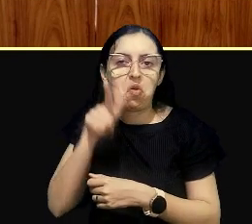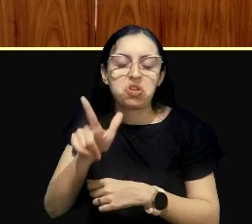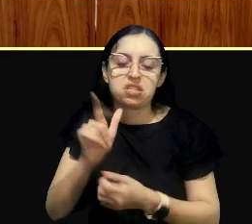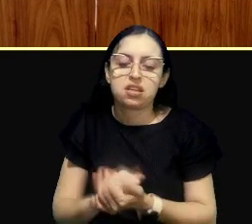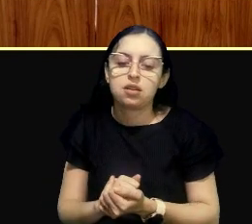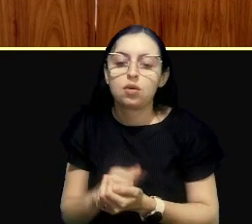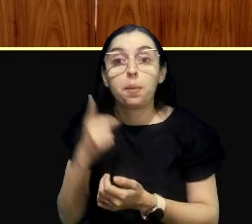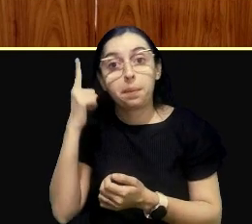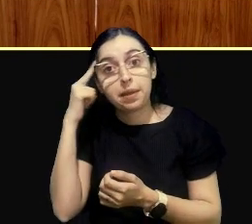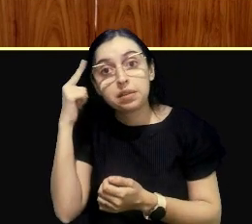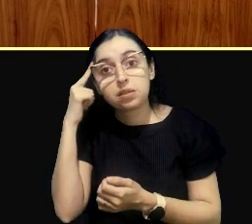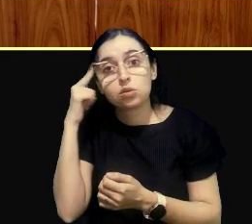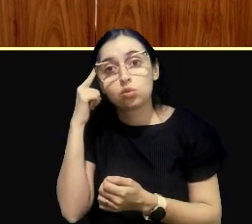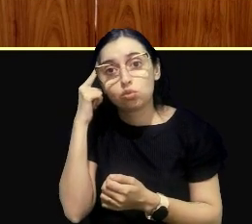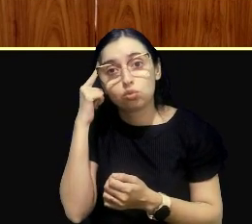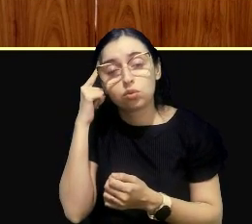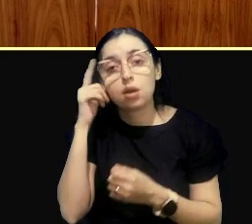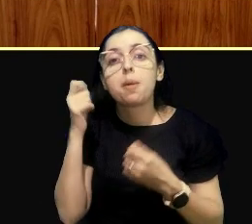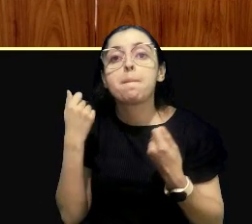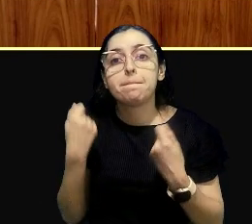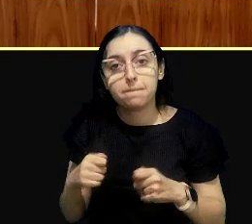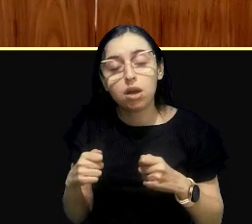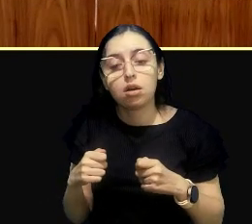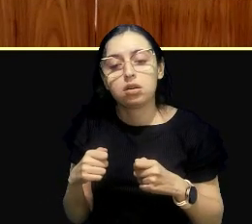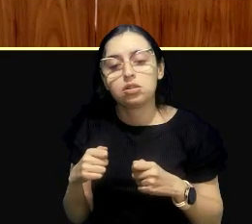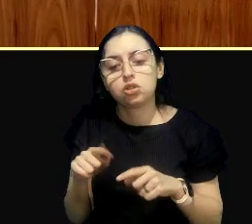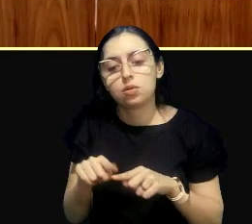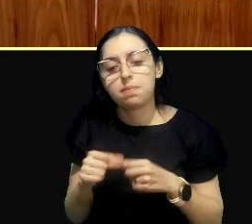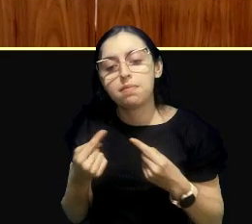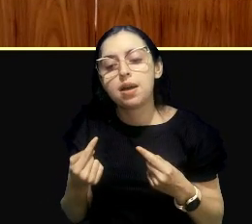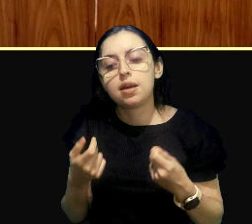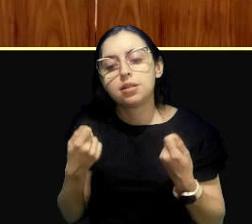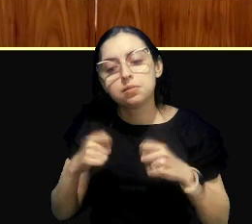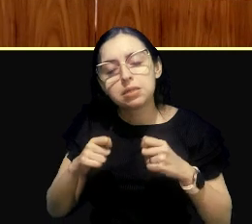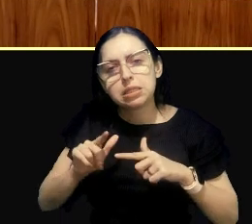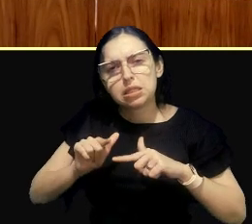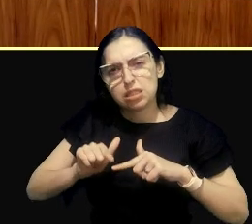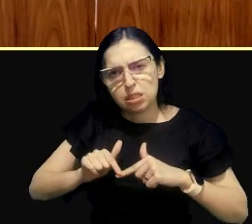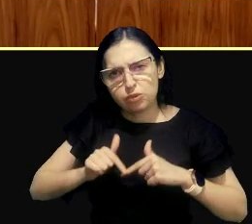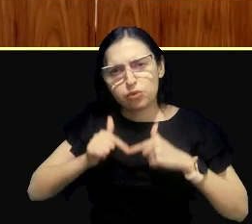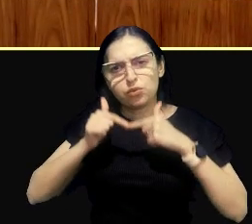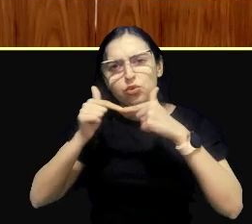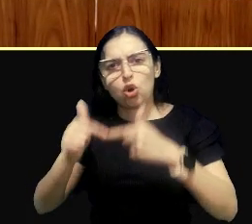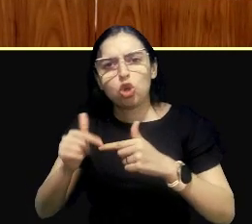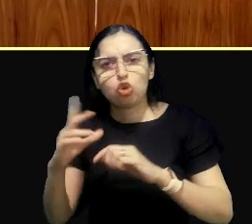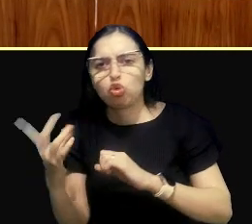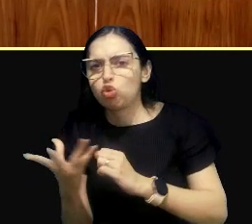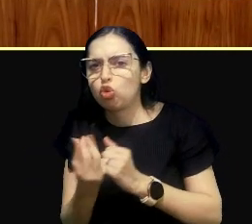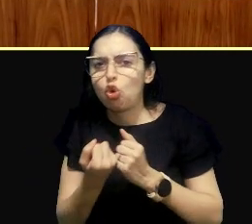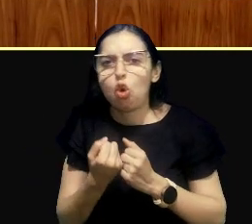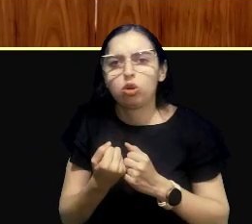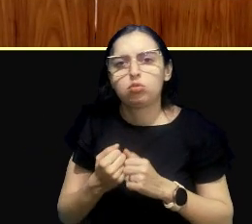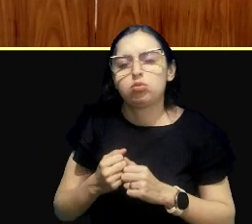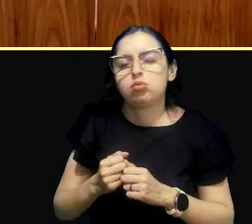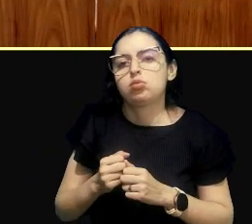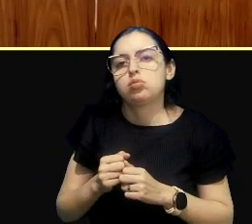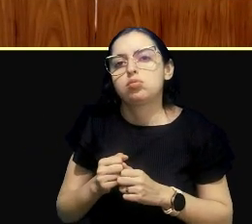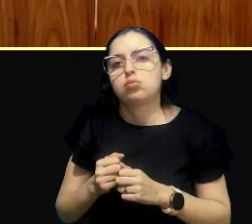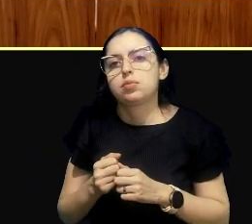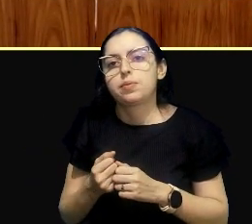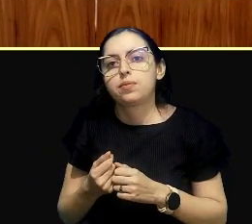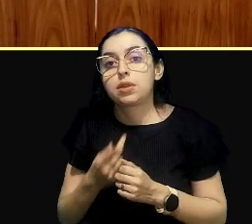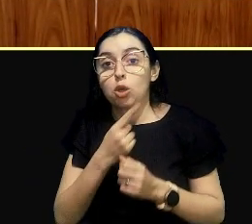penso que isso é possível, mas exige esforços, né, de todos os setores, né,